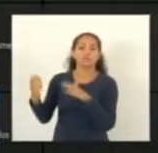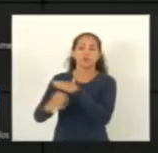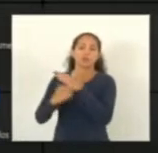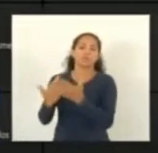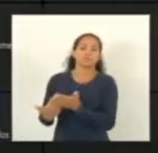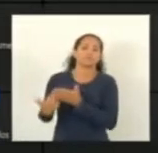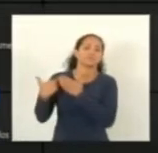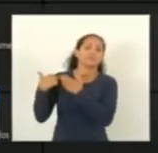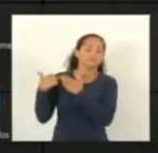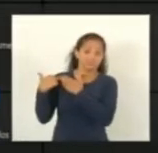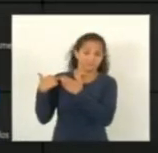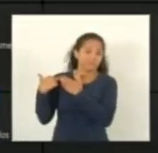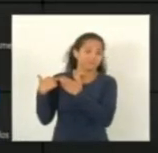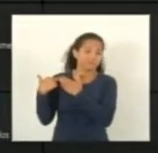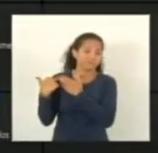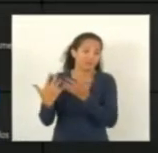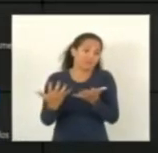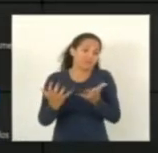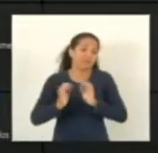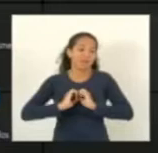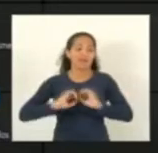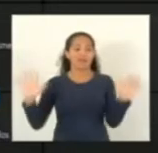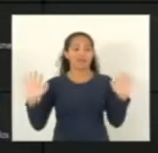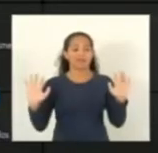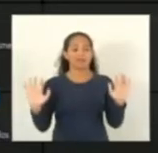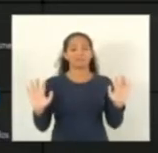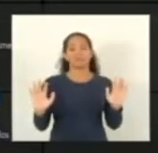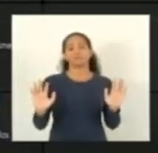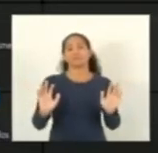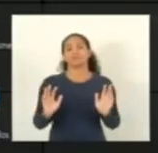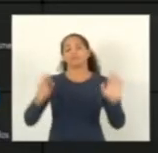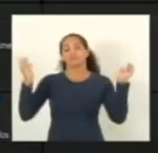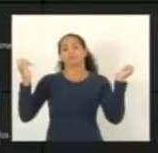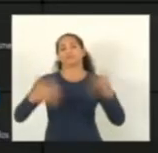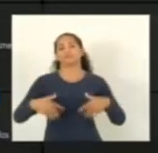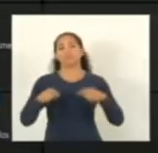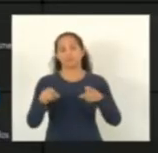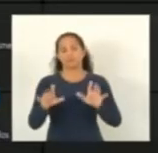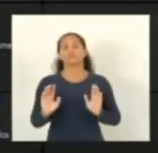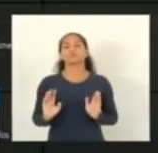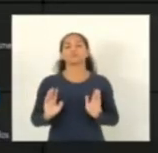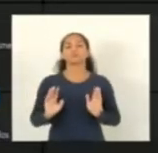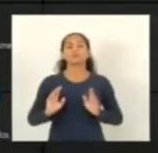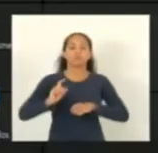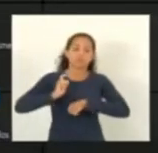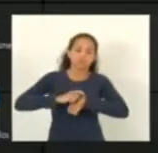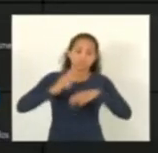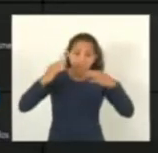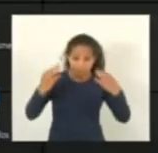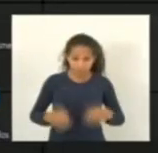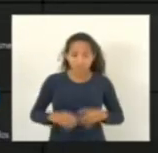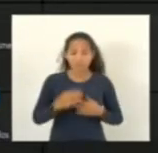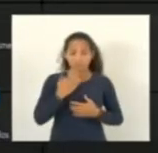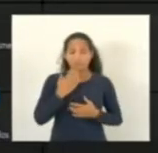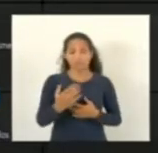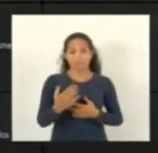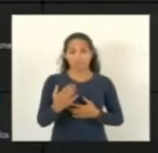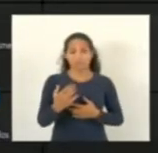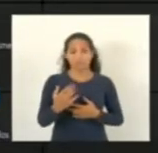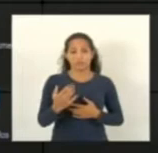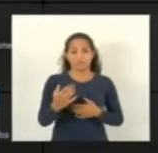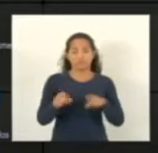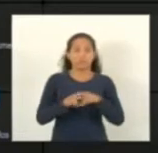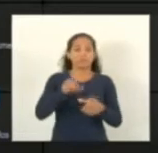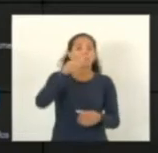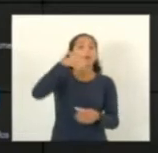que eu gostaria de deixar bem claro e no momento certo, vou pedir para que seja